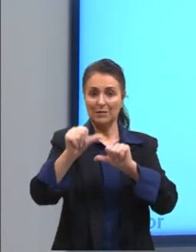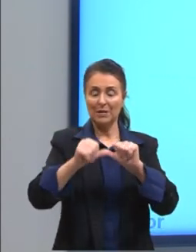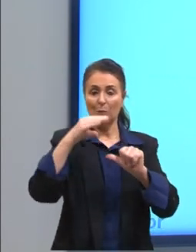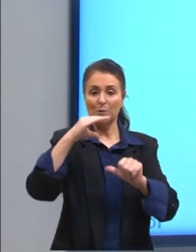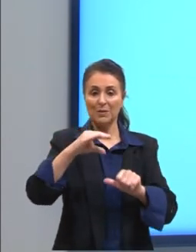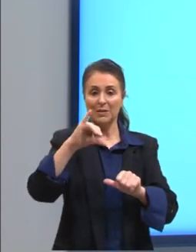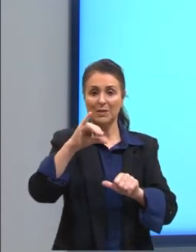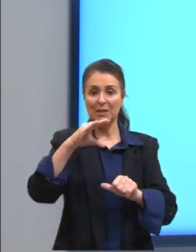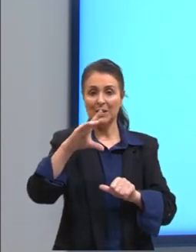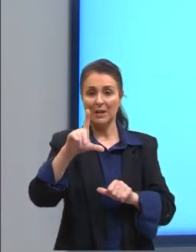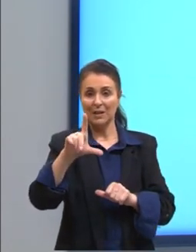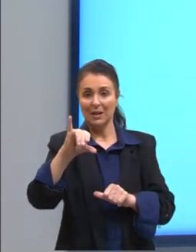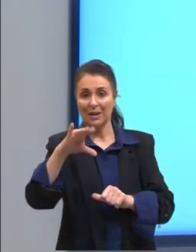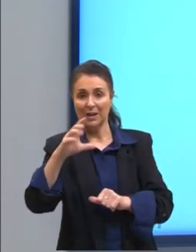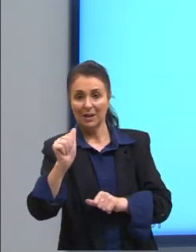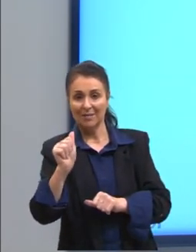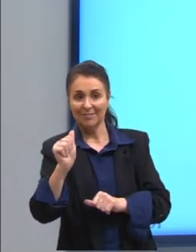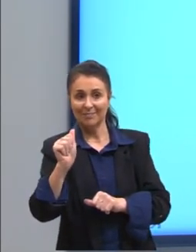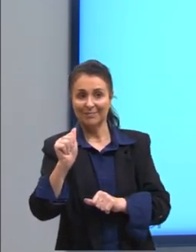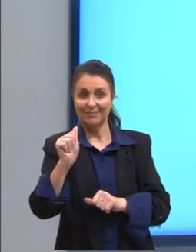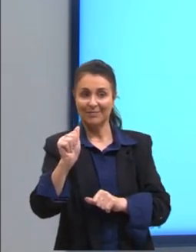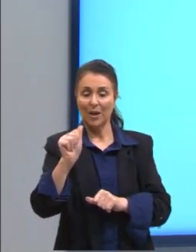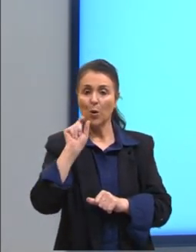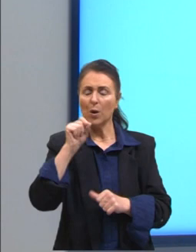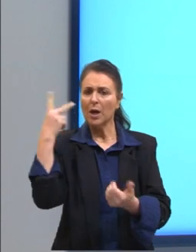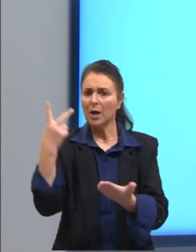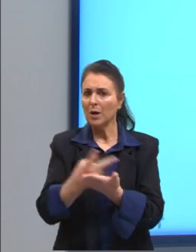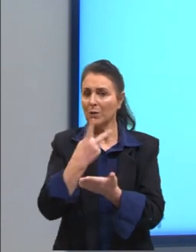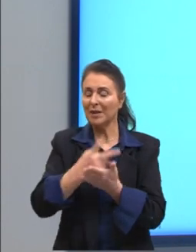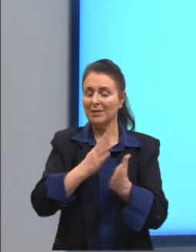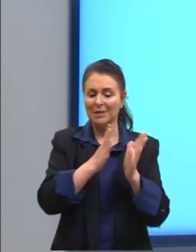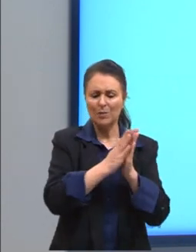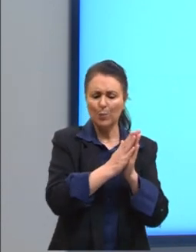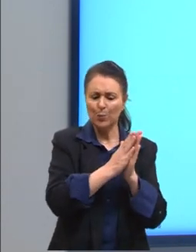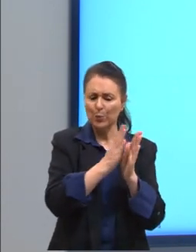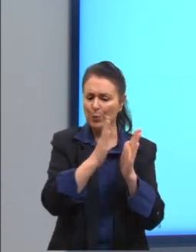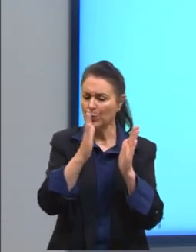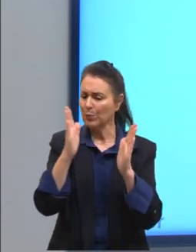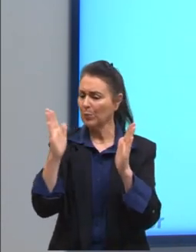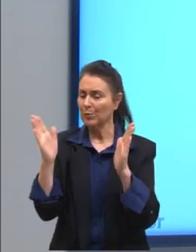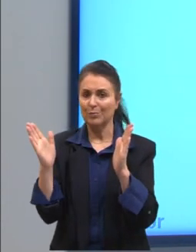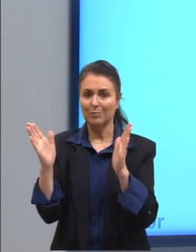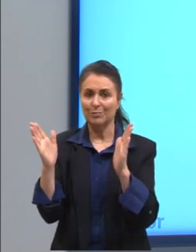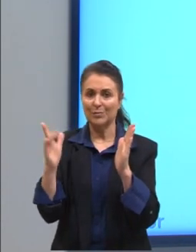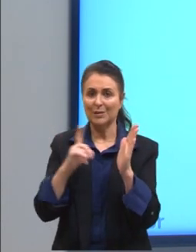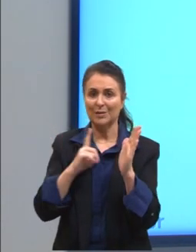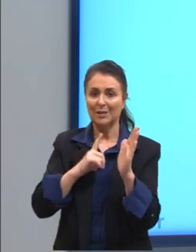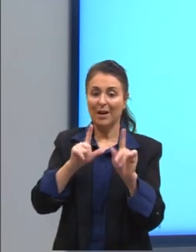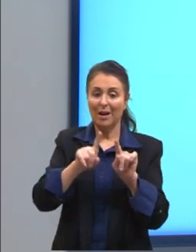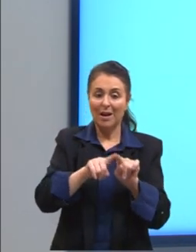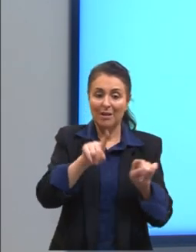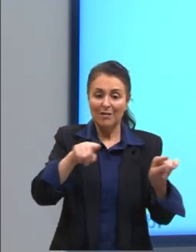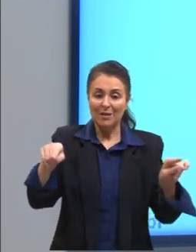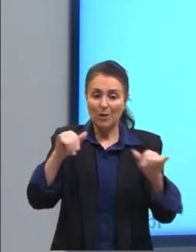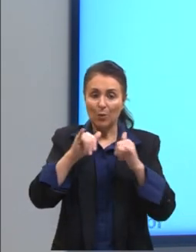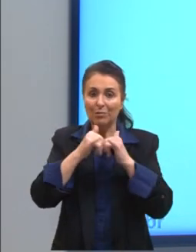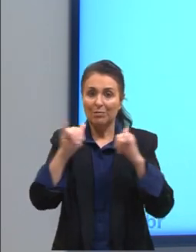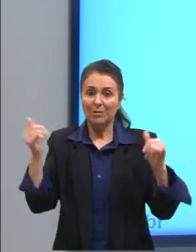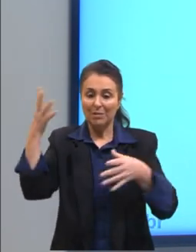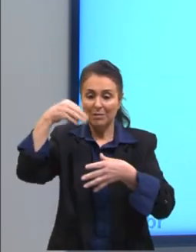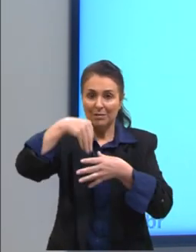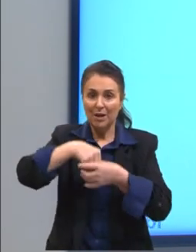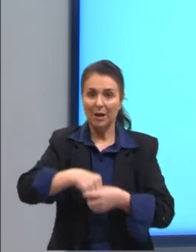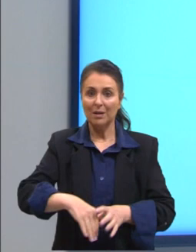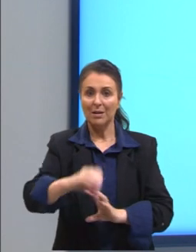outras formas. O que acontece nesse processo? A gente tem a variação da energia interna como